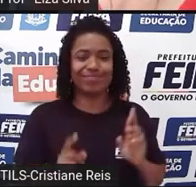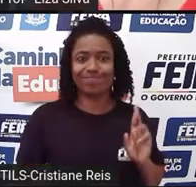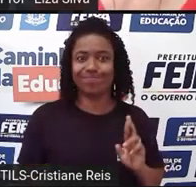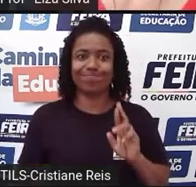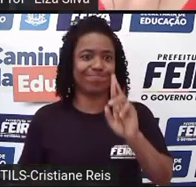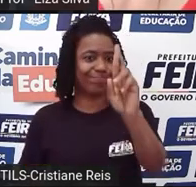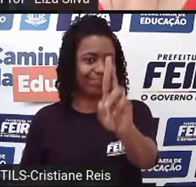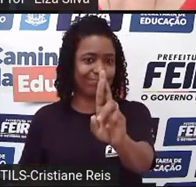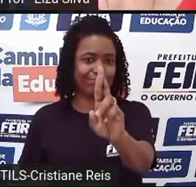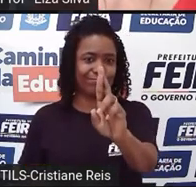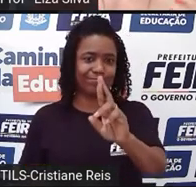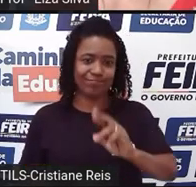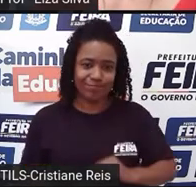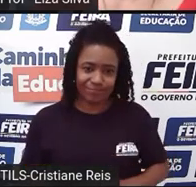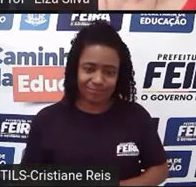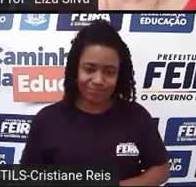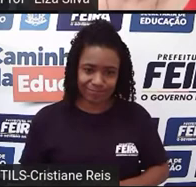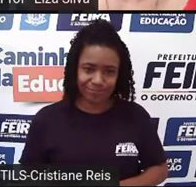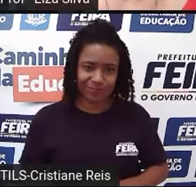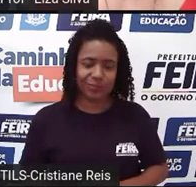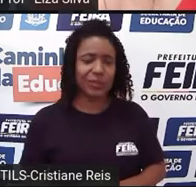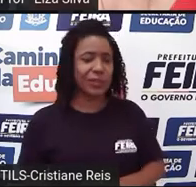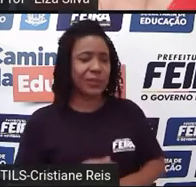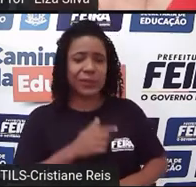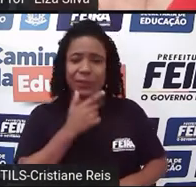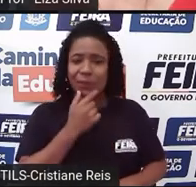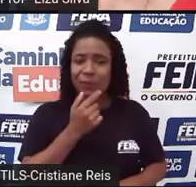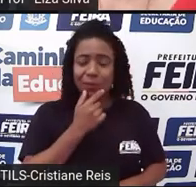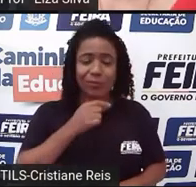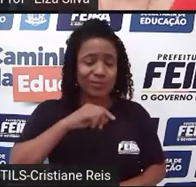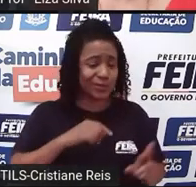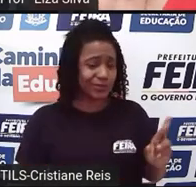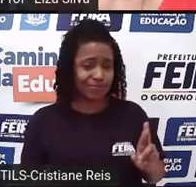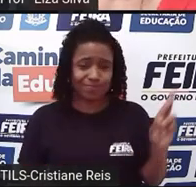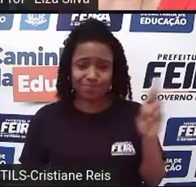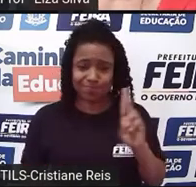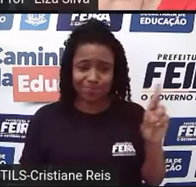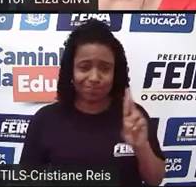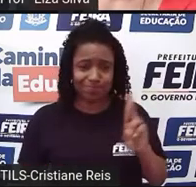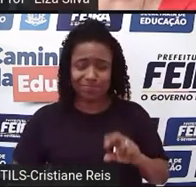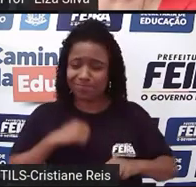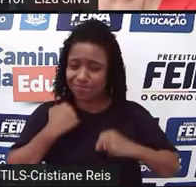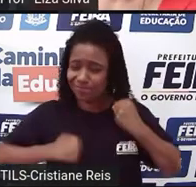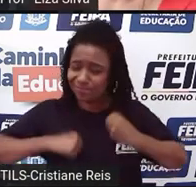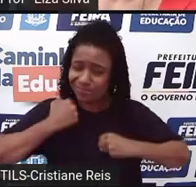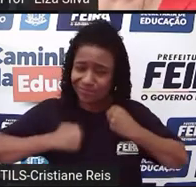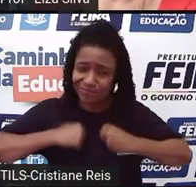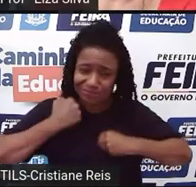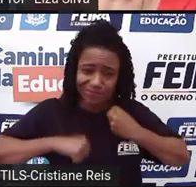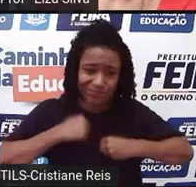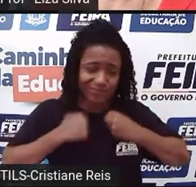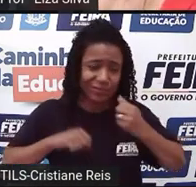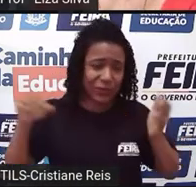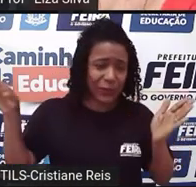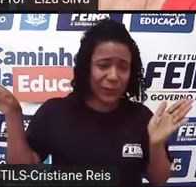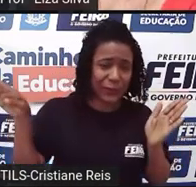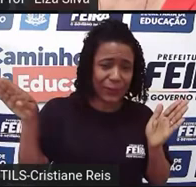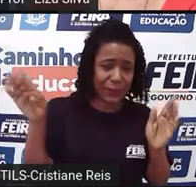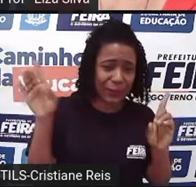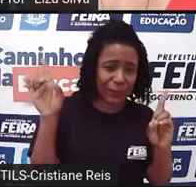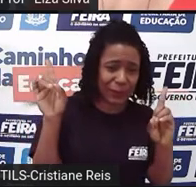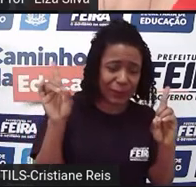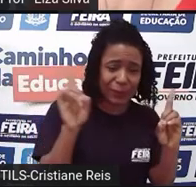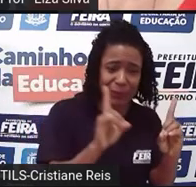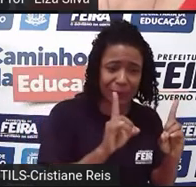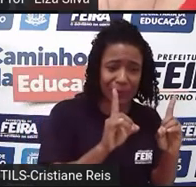one. Então, Romeu, então, chega no local onde encontra Julieta. Para ele, Julieta está